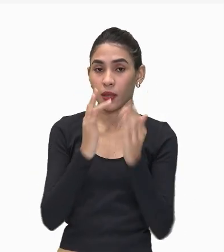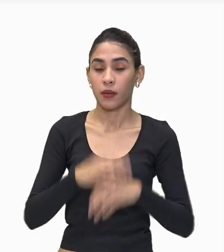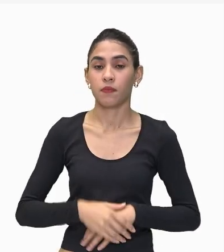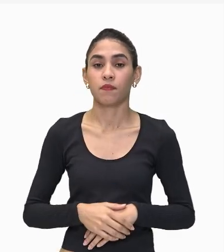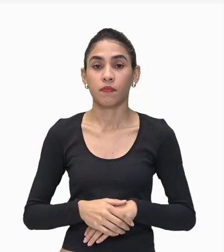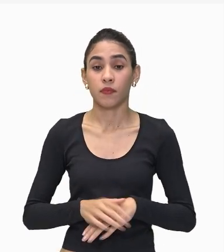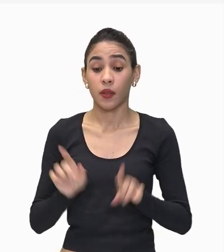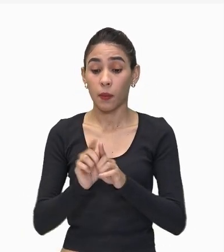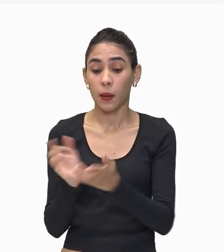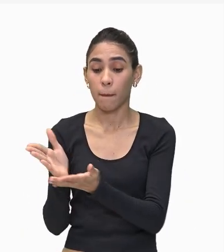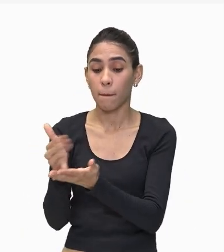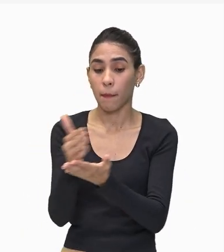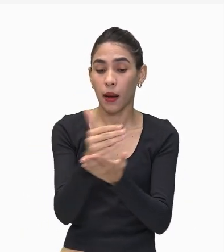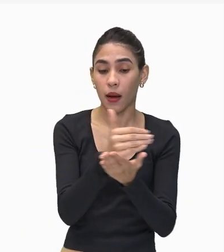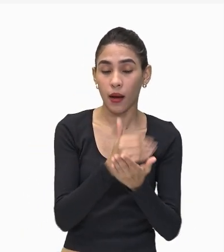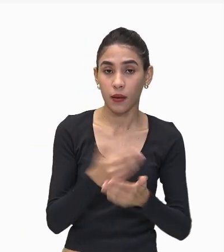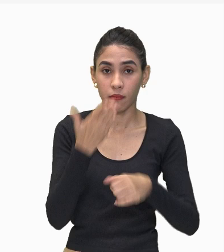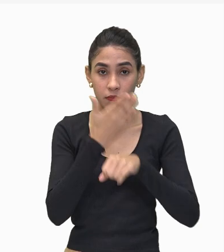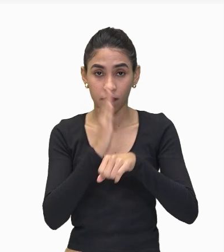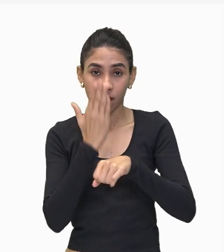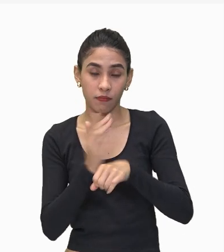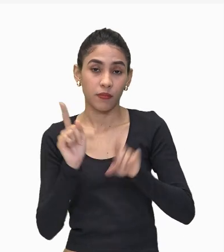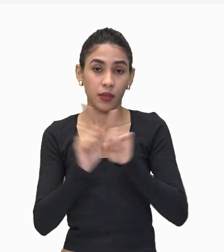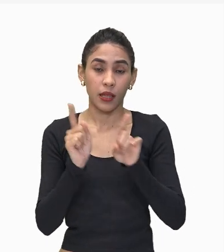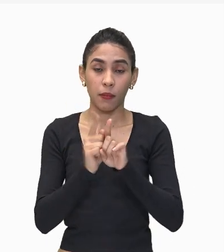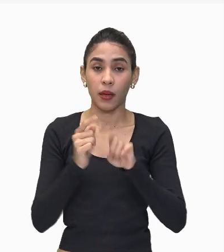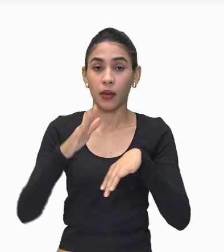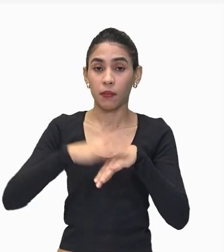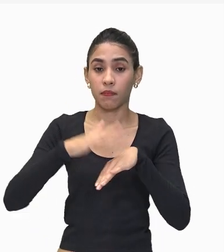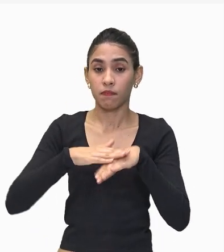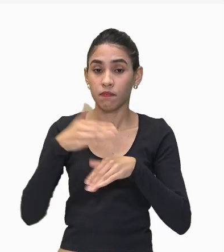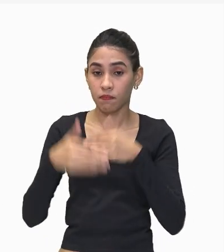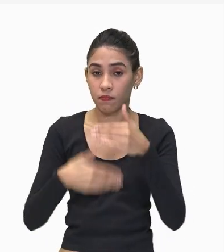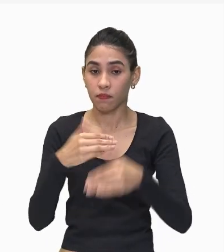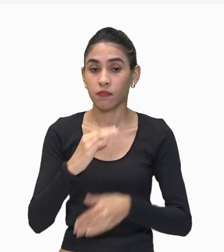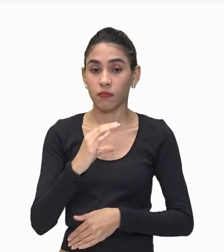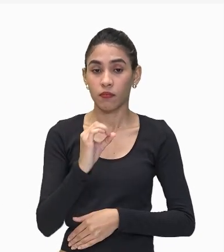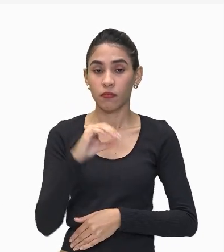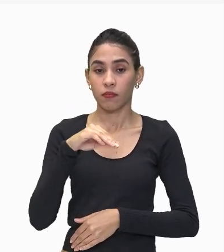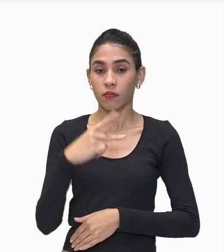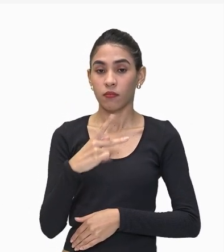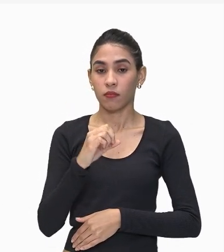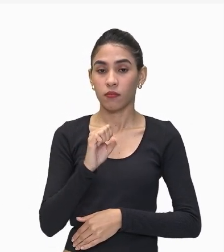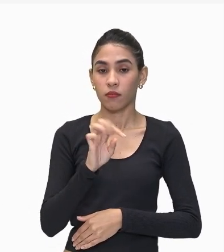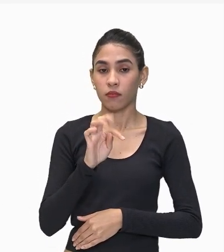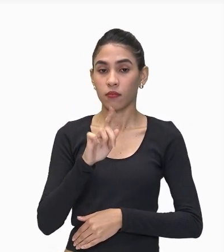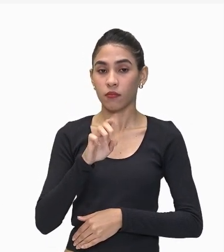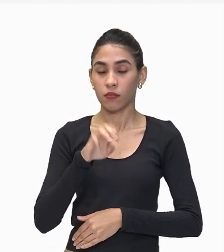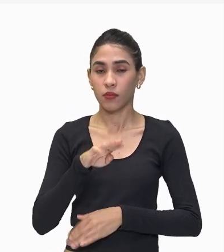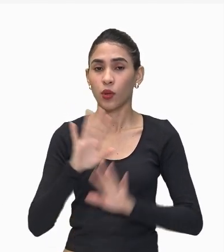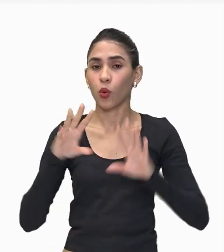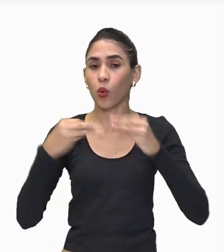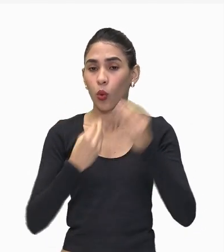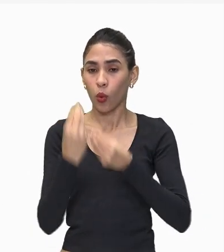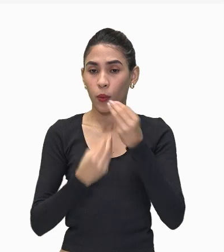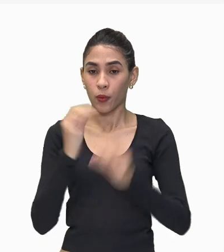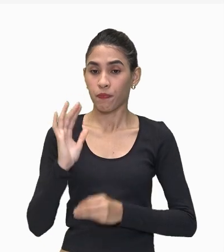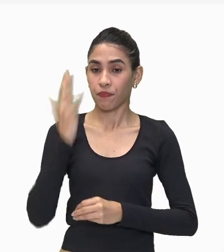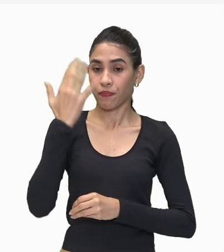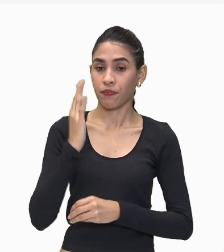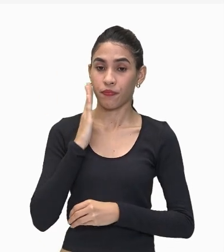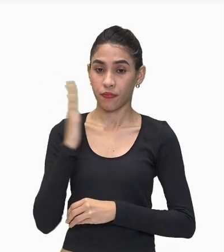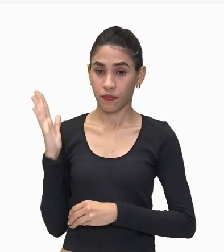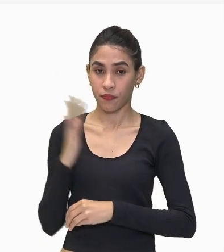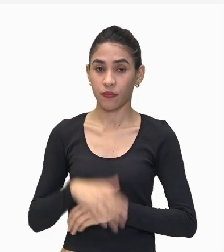seletiva E reciclagem E desenvolver Os hábitos De compostagem E como a gente Pode resolver É fundamental Uma ação